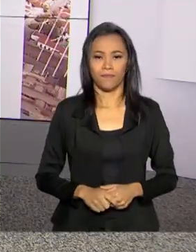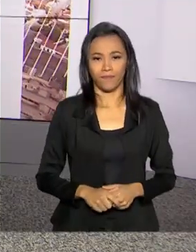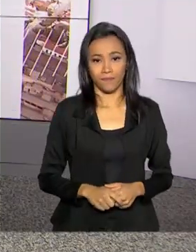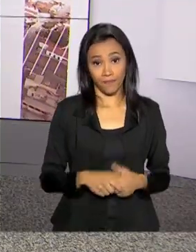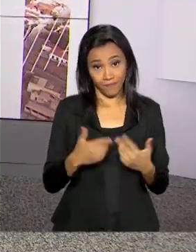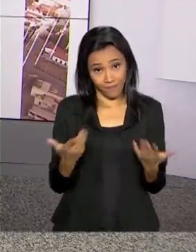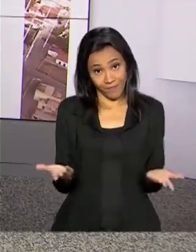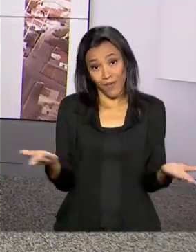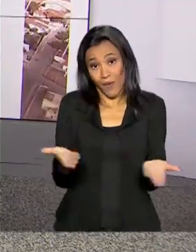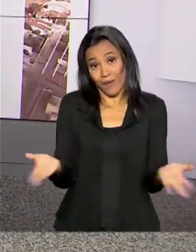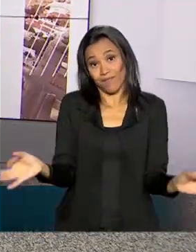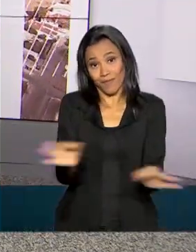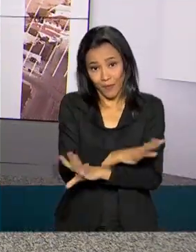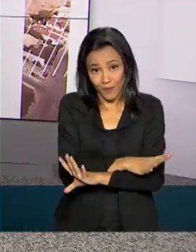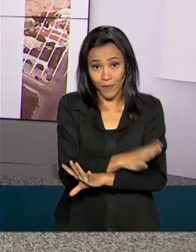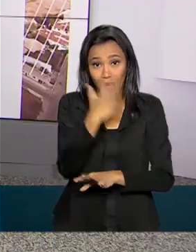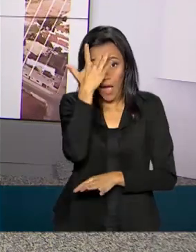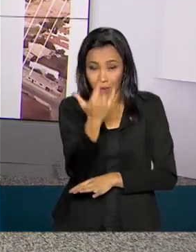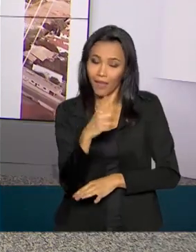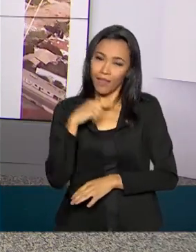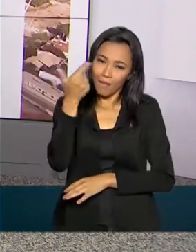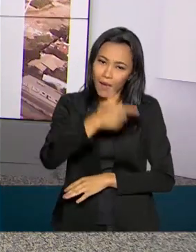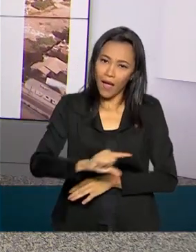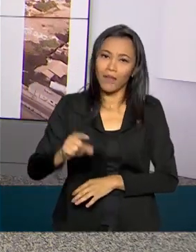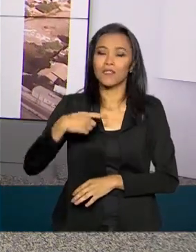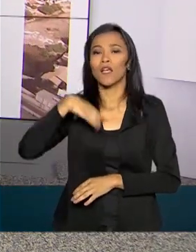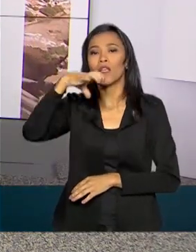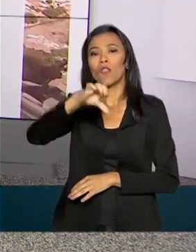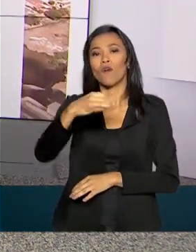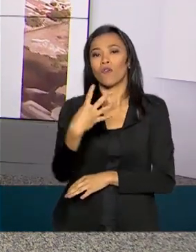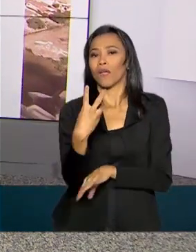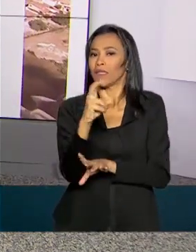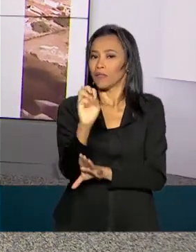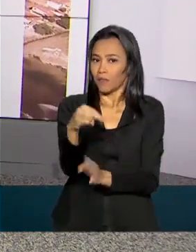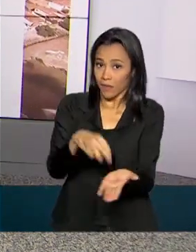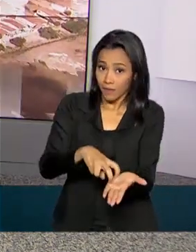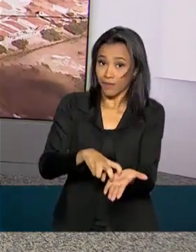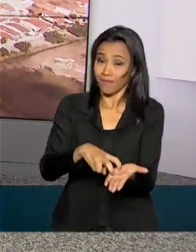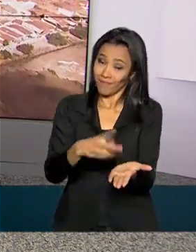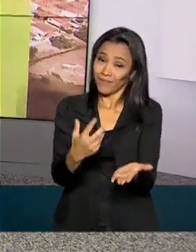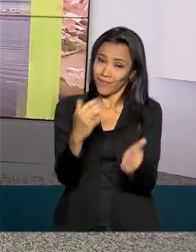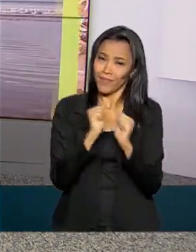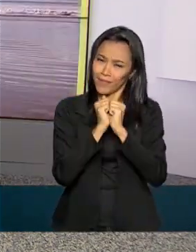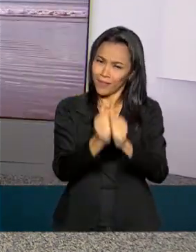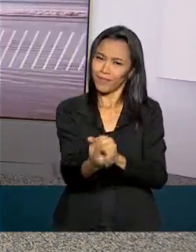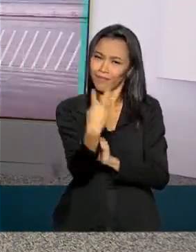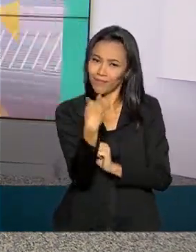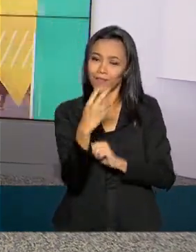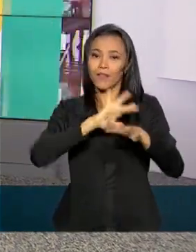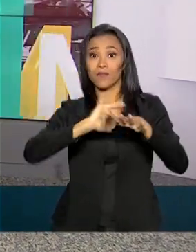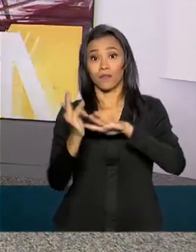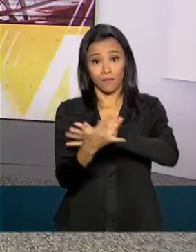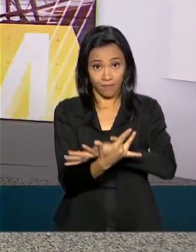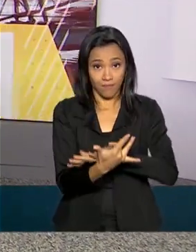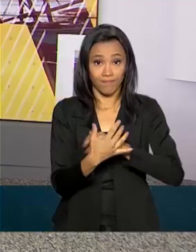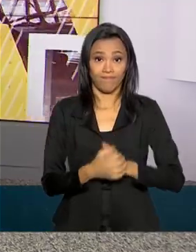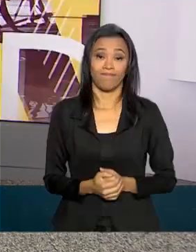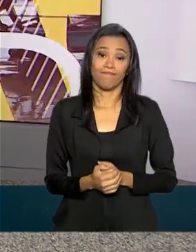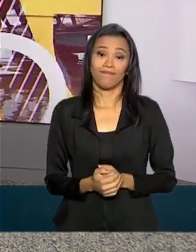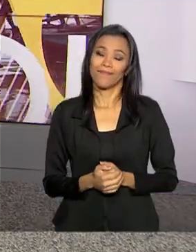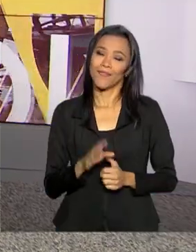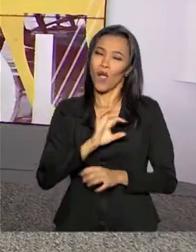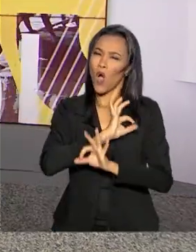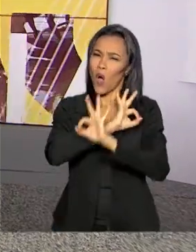O Brasil em Dia termina aqui. Amanhã tem mais a partir das 9h45 da manhã. Nos acompanhe também pelas nossas redes sociais.